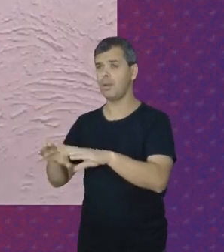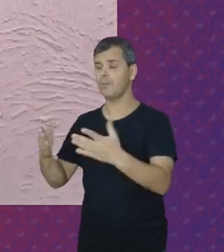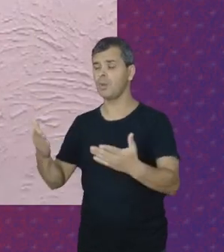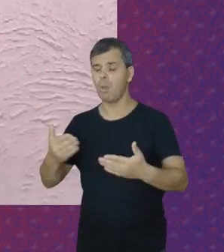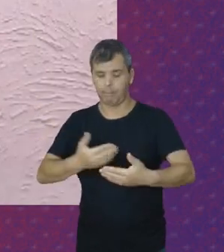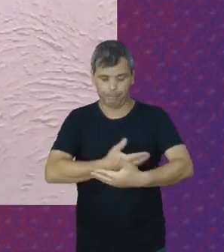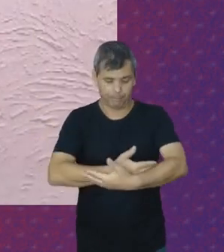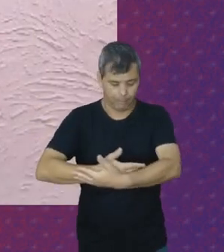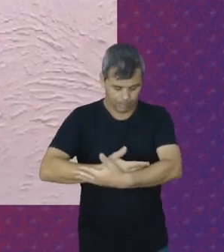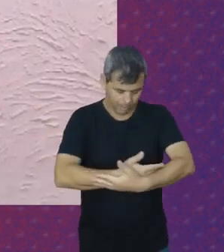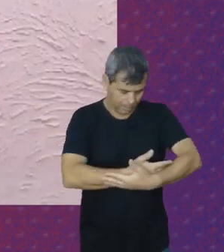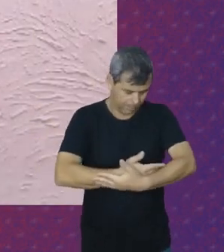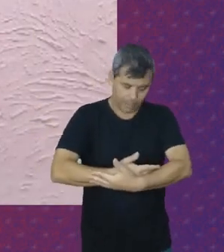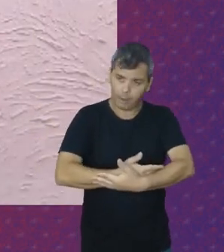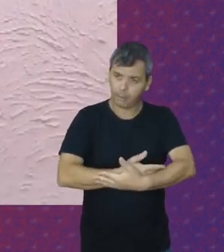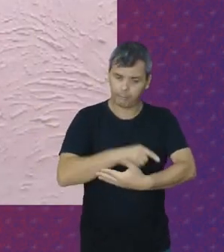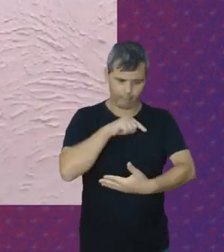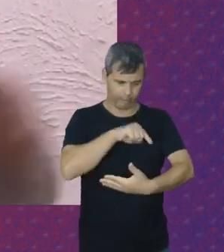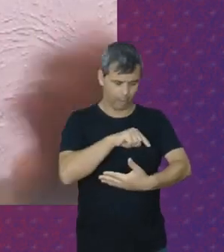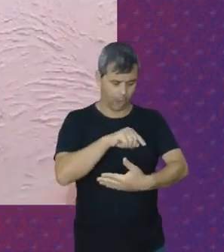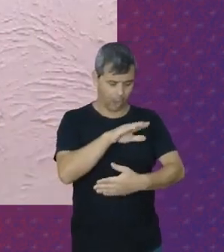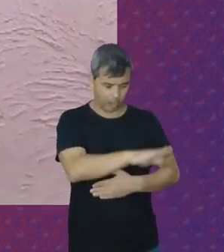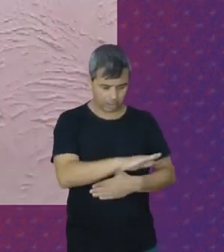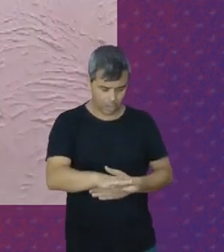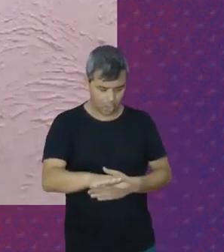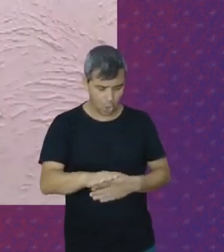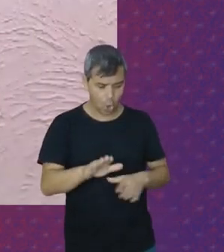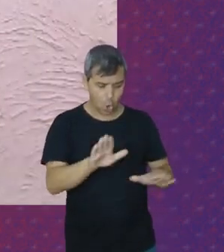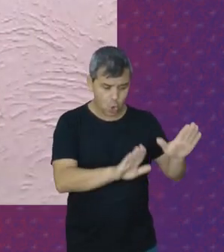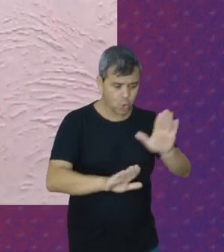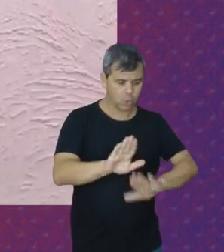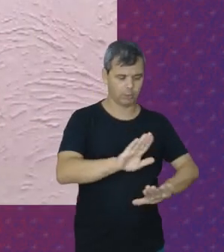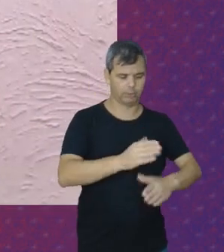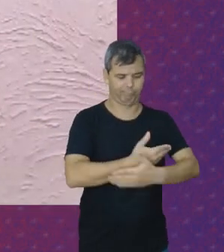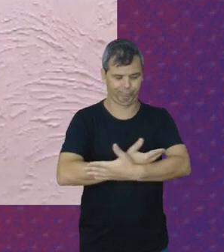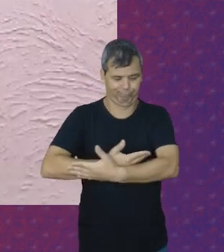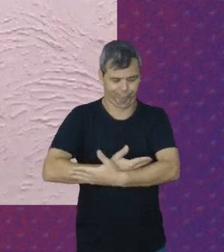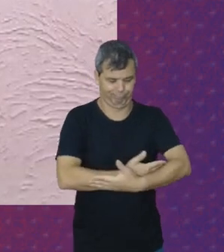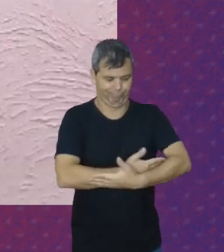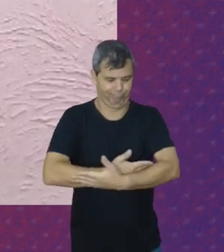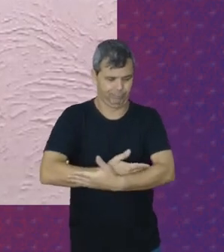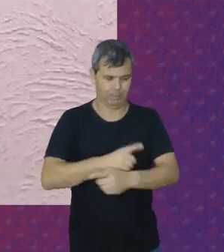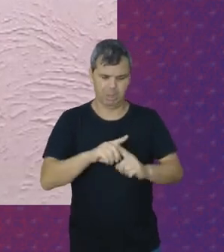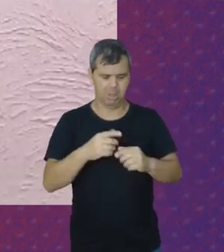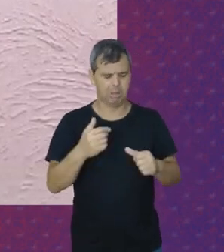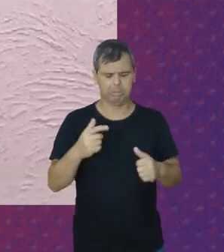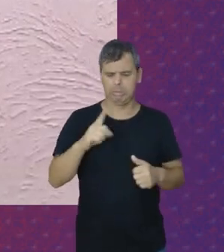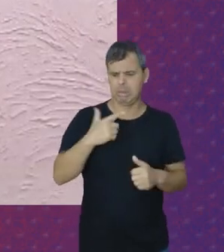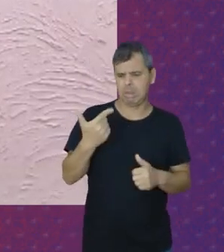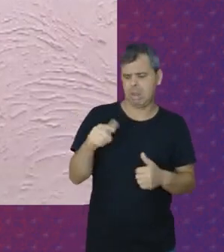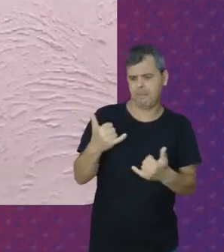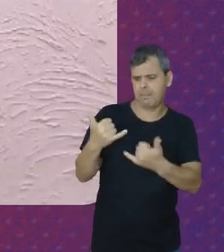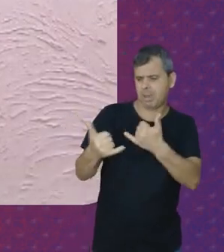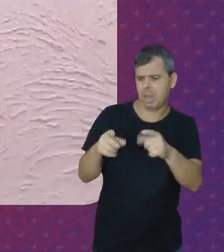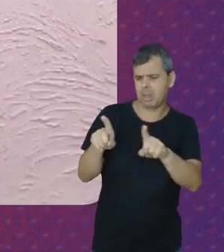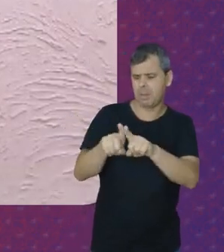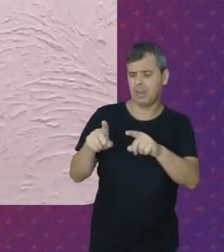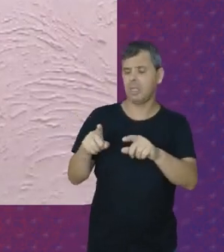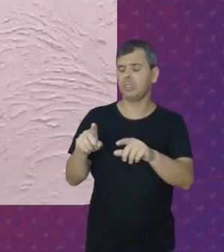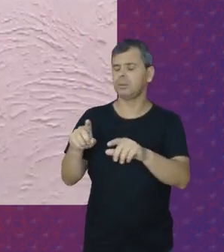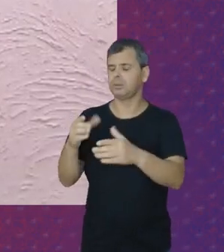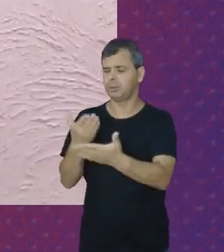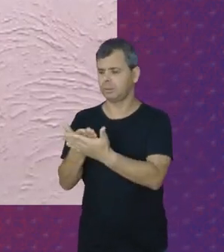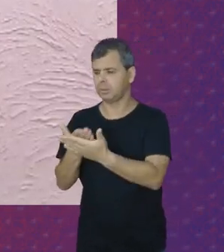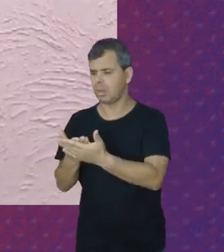babá Aquela criança Cuida de outra criança E ela não tem tempo de brincar Não tem tempo de estudar Ela não tem tempo de estudar